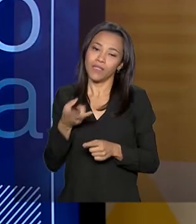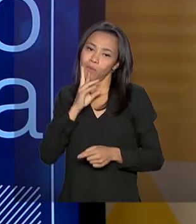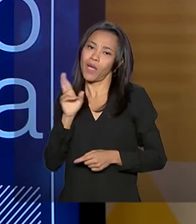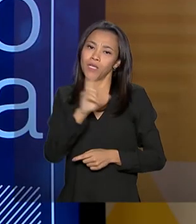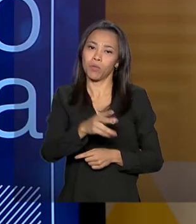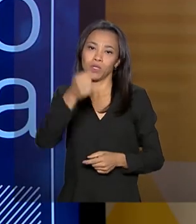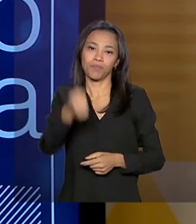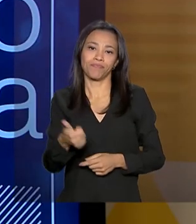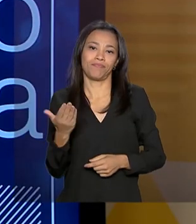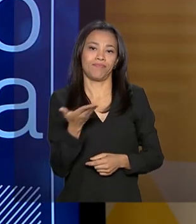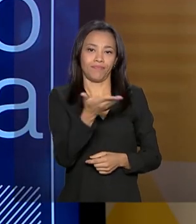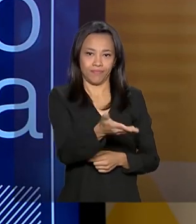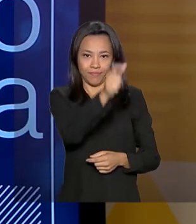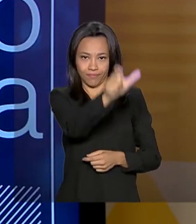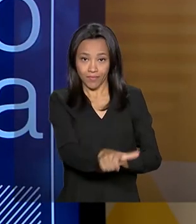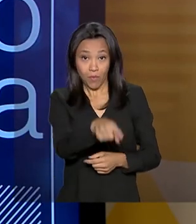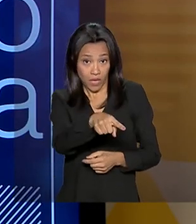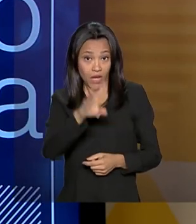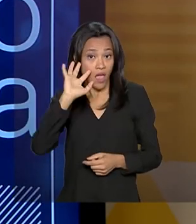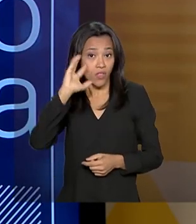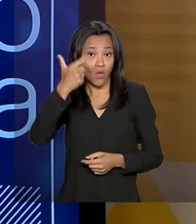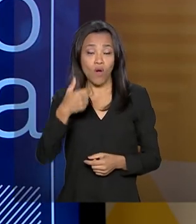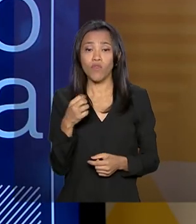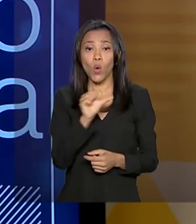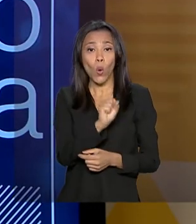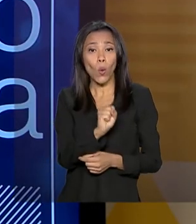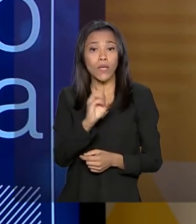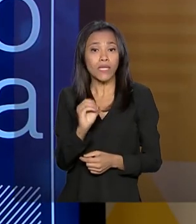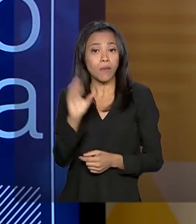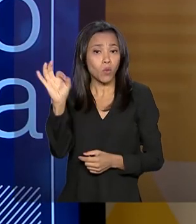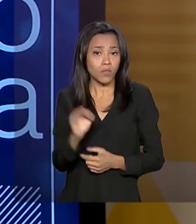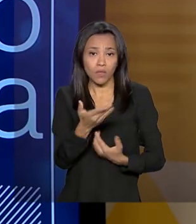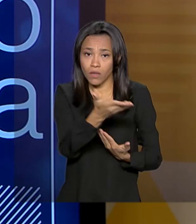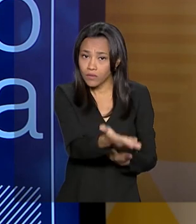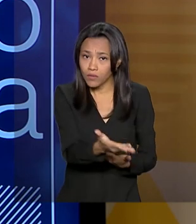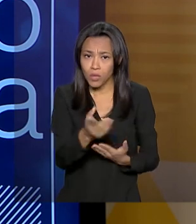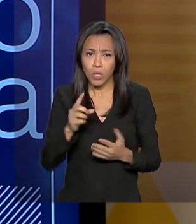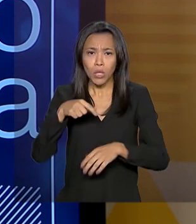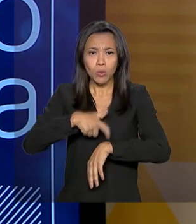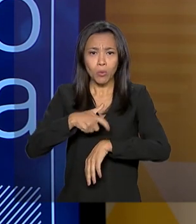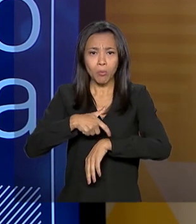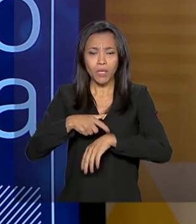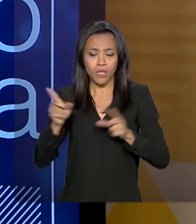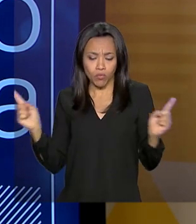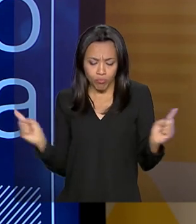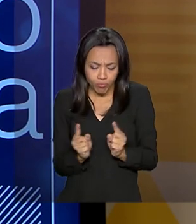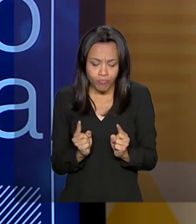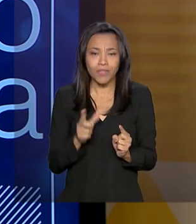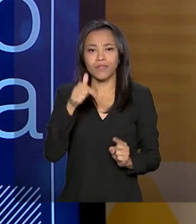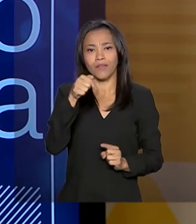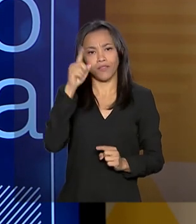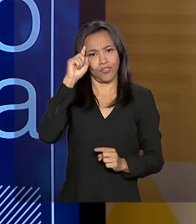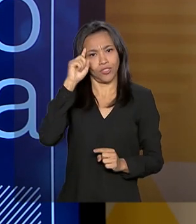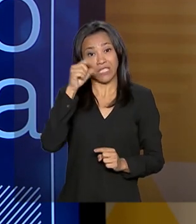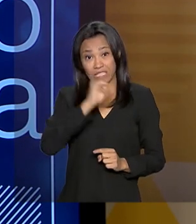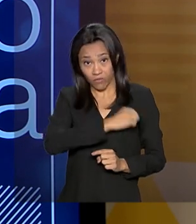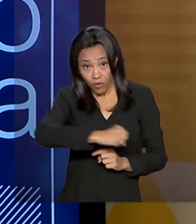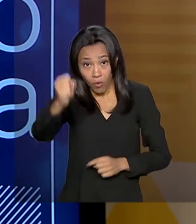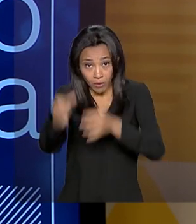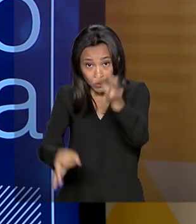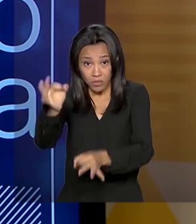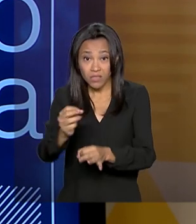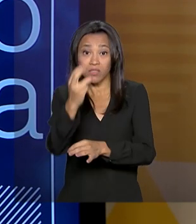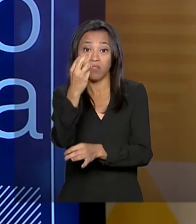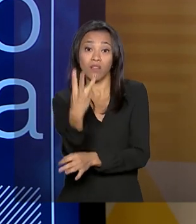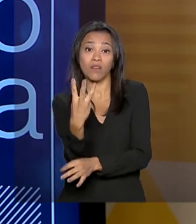evidentemente. Porque ele resolve com 80% de chance, num prazo médio de 7 dias. O judiciário vai para 3, 4